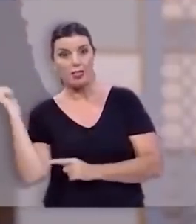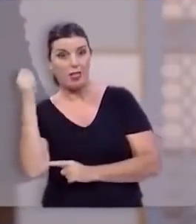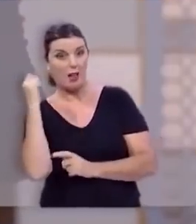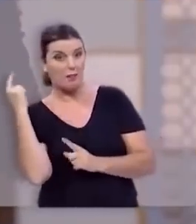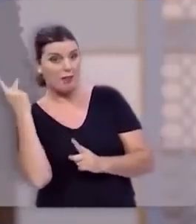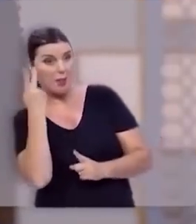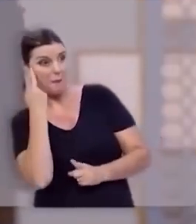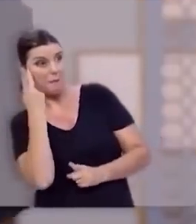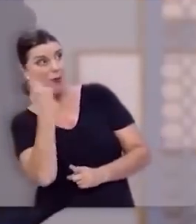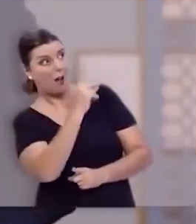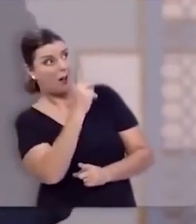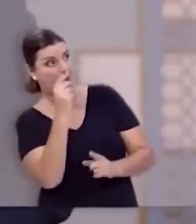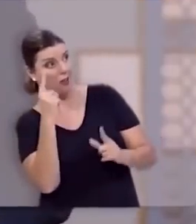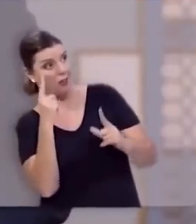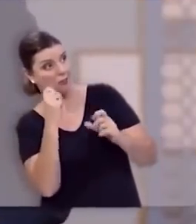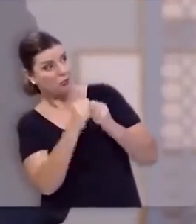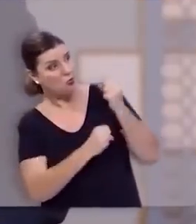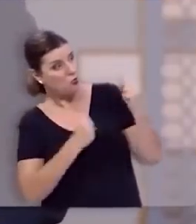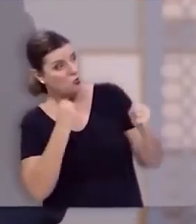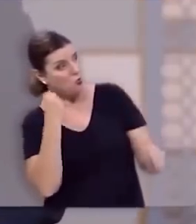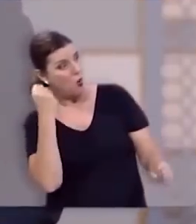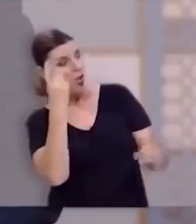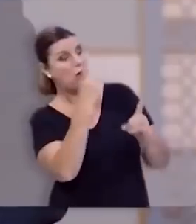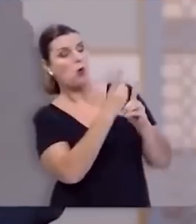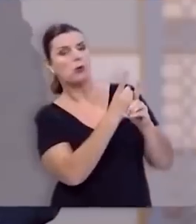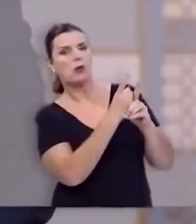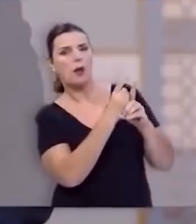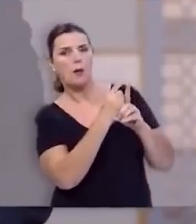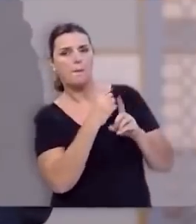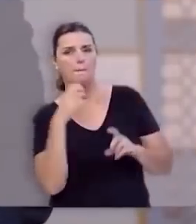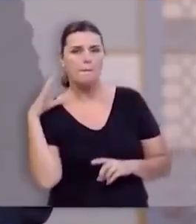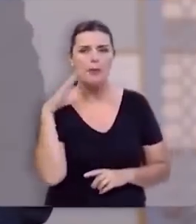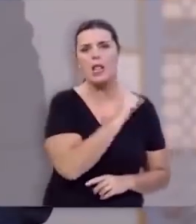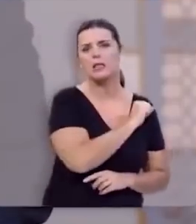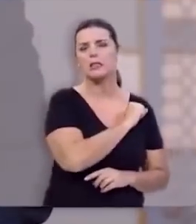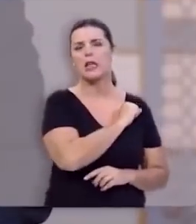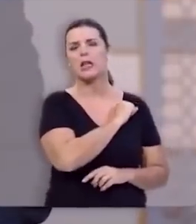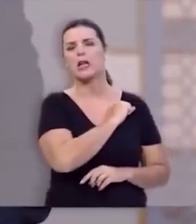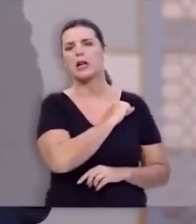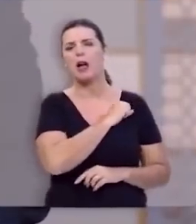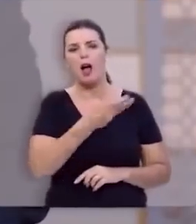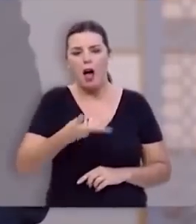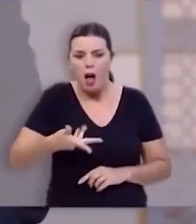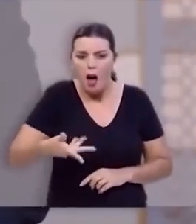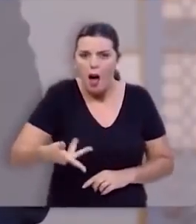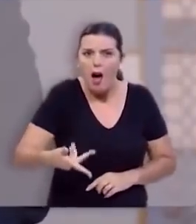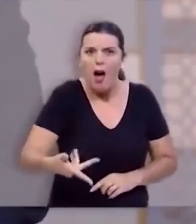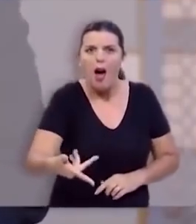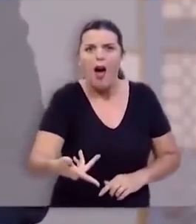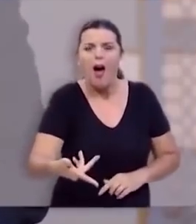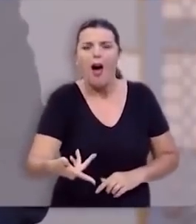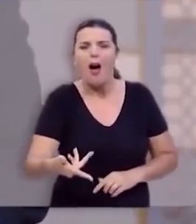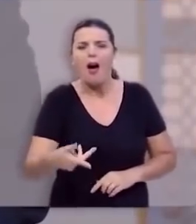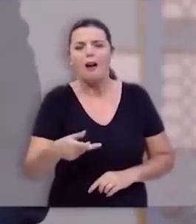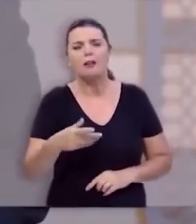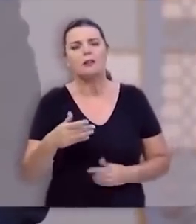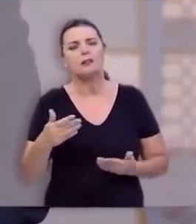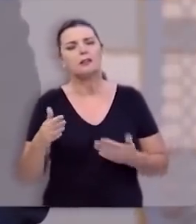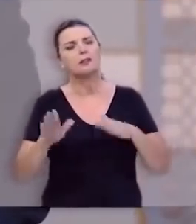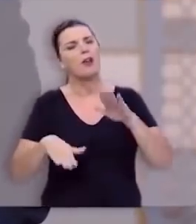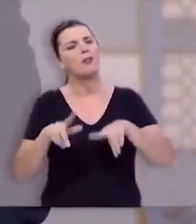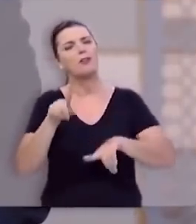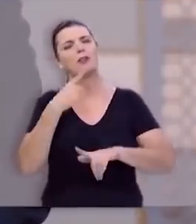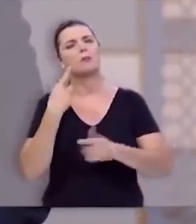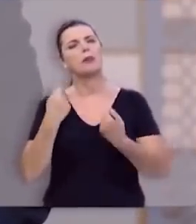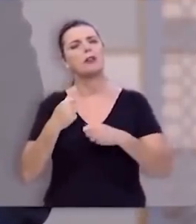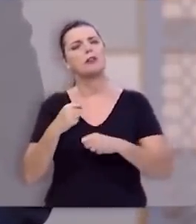correu para o gigante. Ele tem pressa para vencer. Talvez você precise entrar em algumas